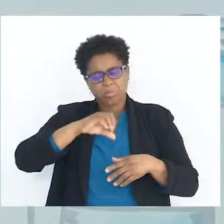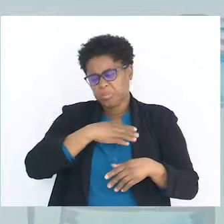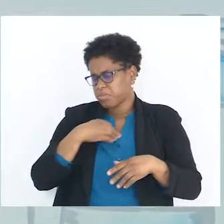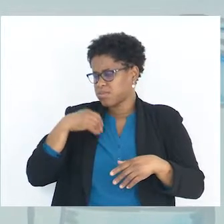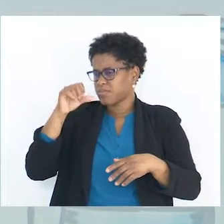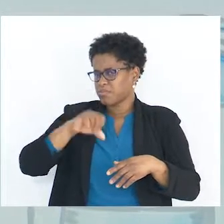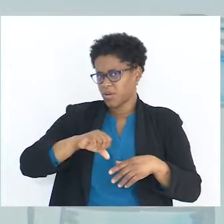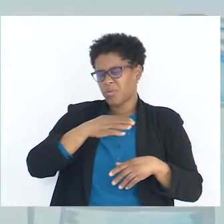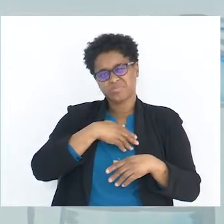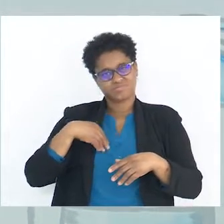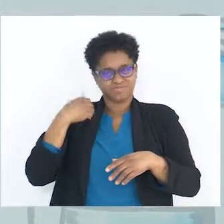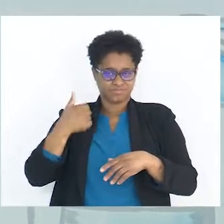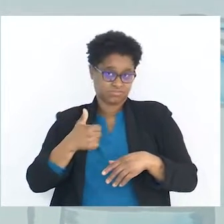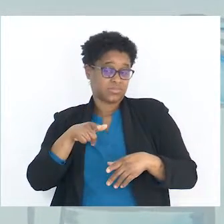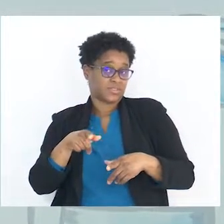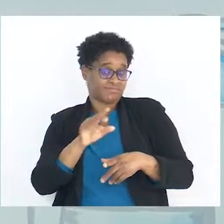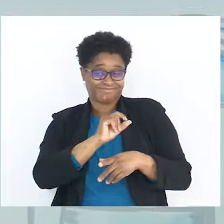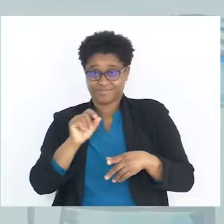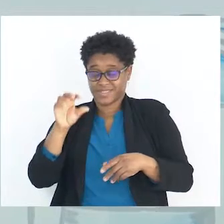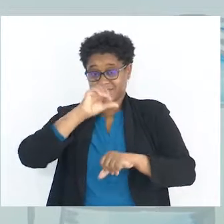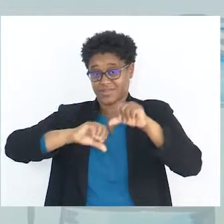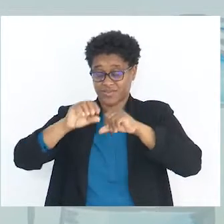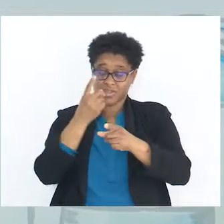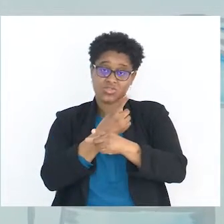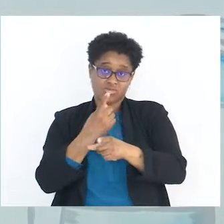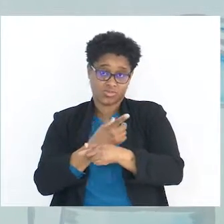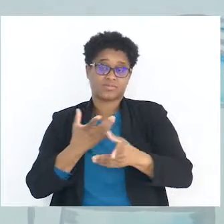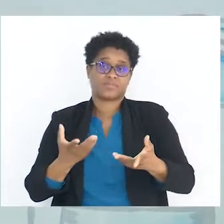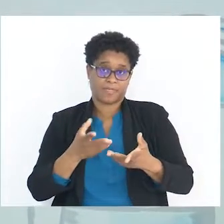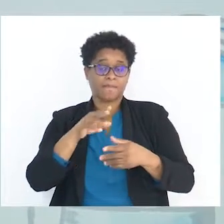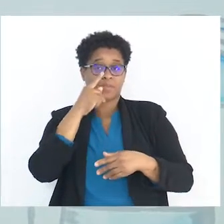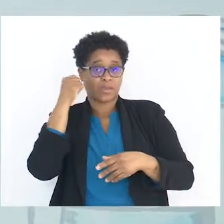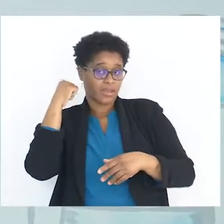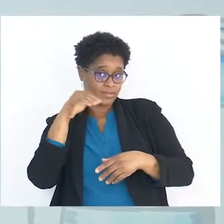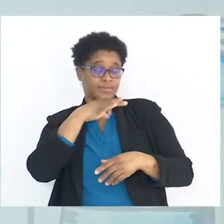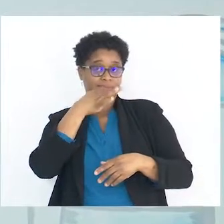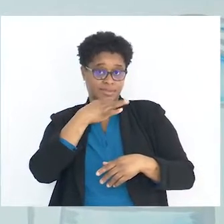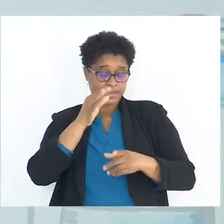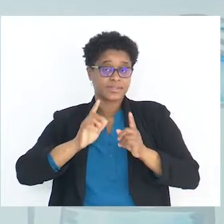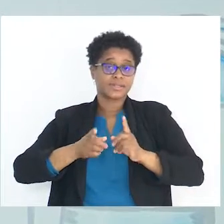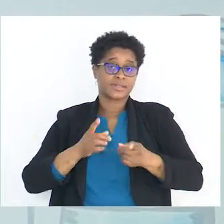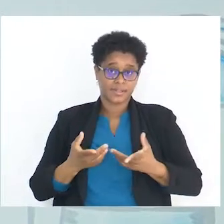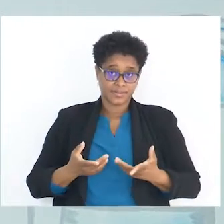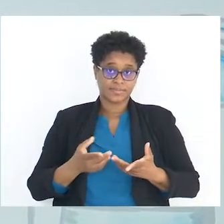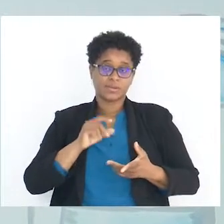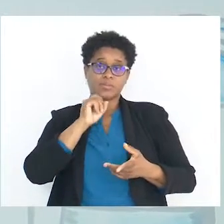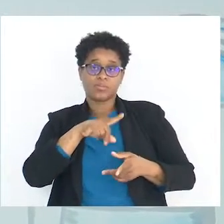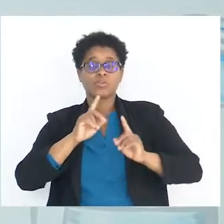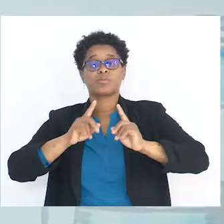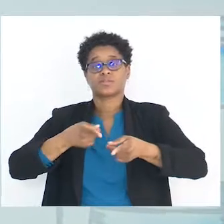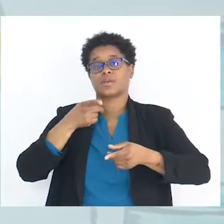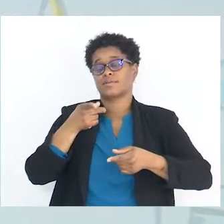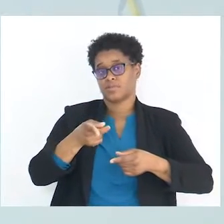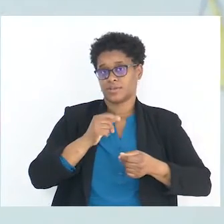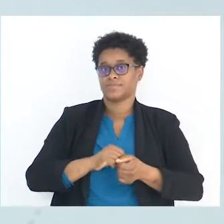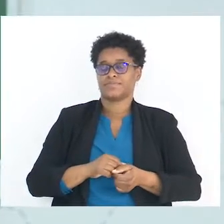depende da linha científica das coisas. E por isso ele diz que... Então podes